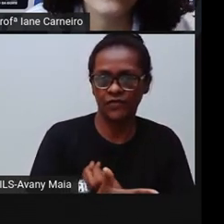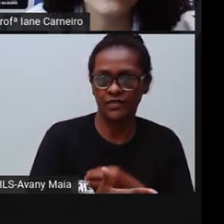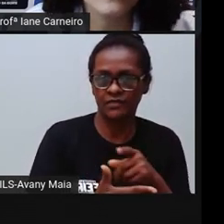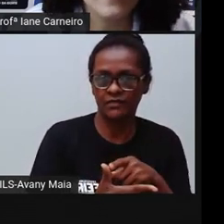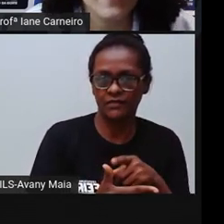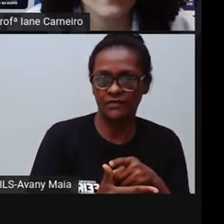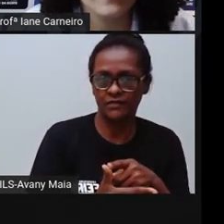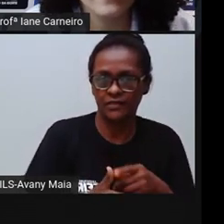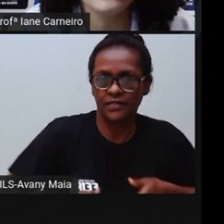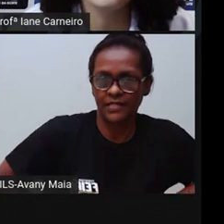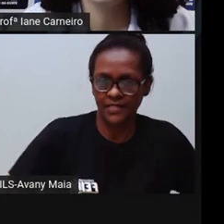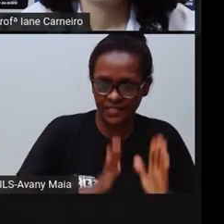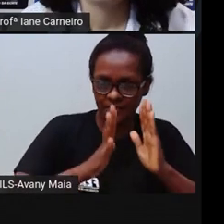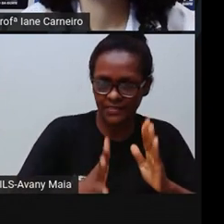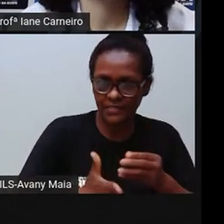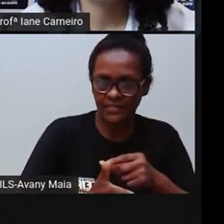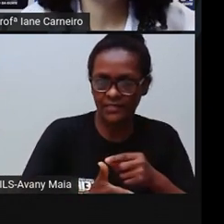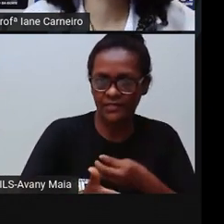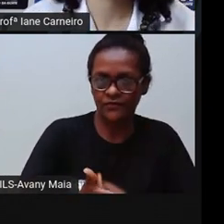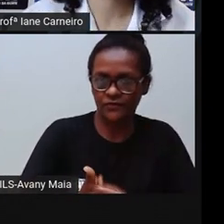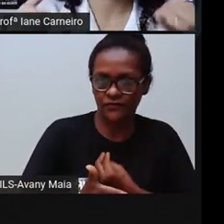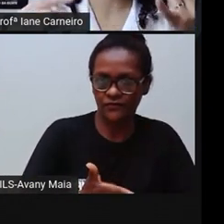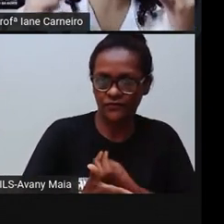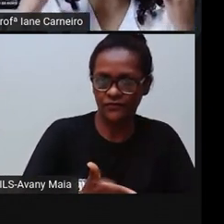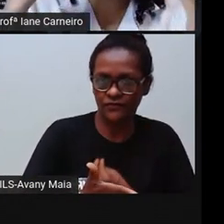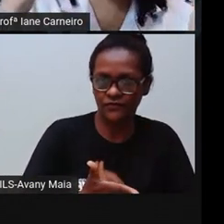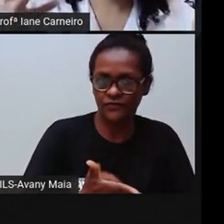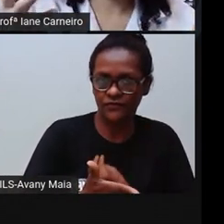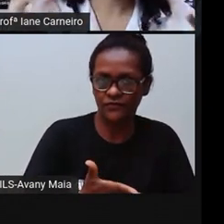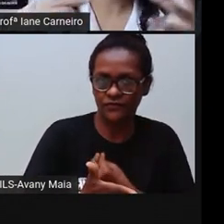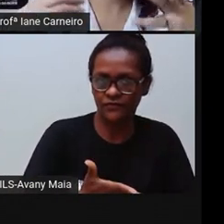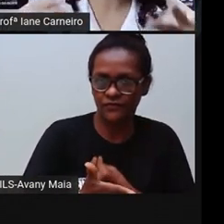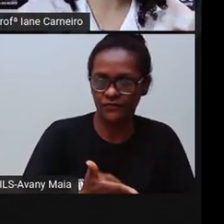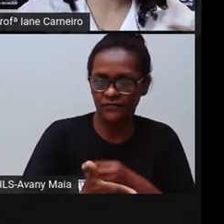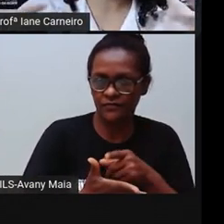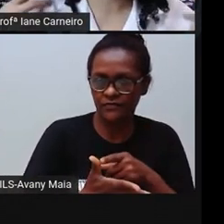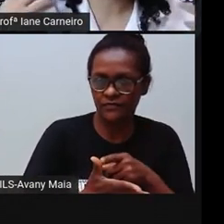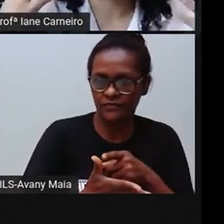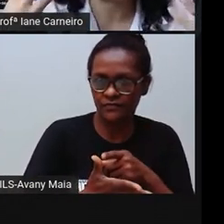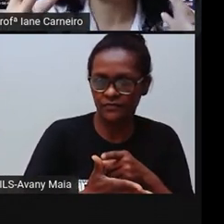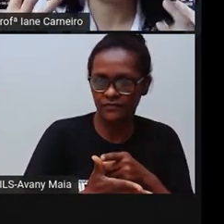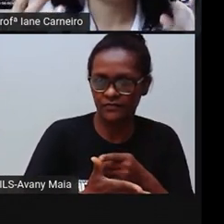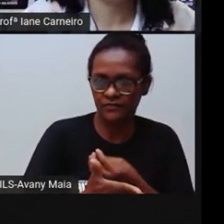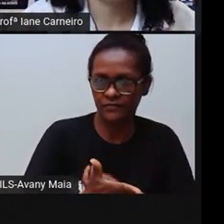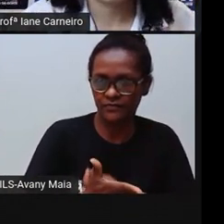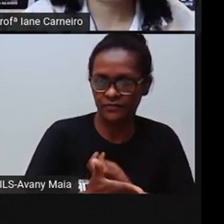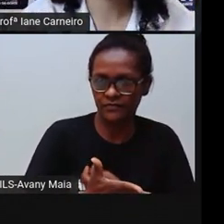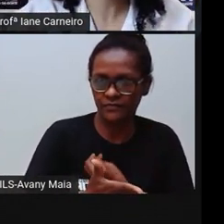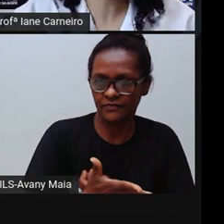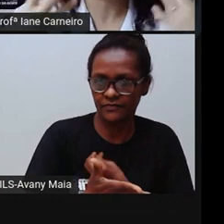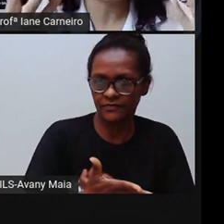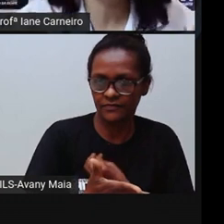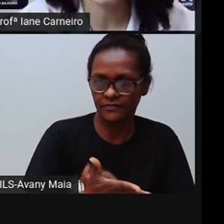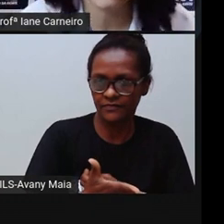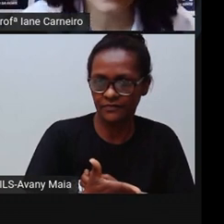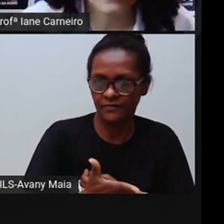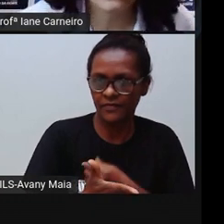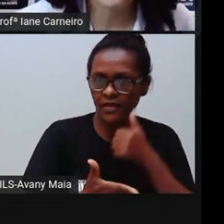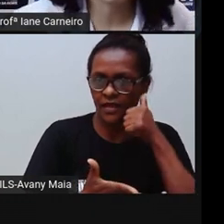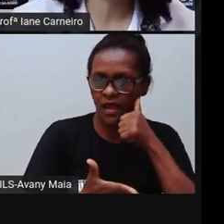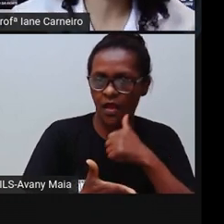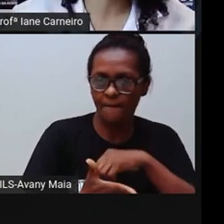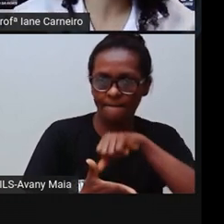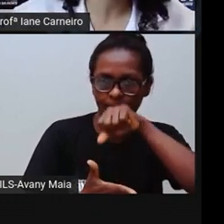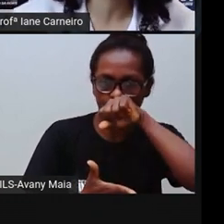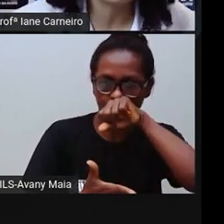de nascer, né? Então, essa criança tem direito, a mãe, né? Tem direito a gestar essa criança,